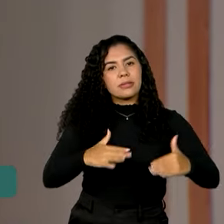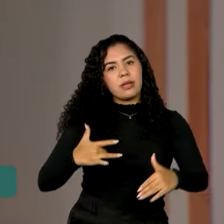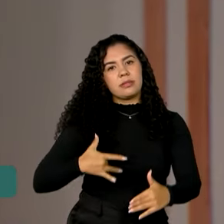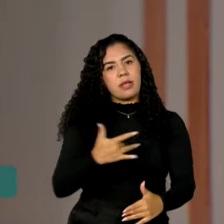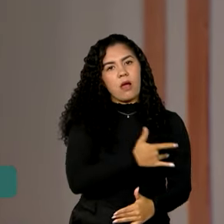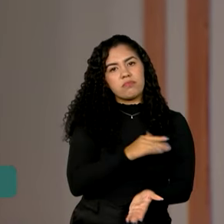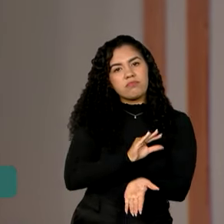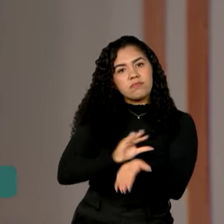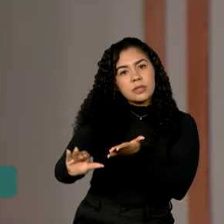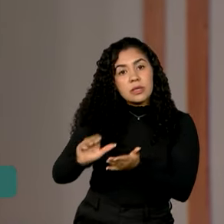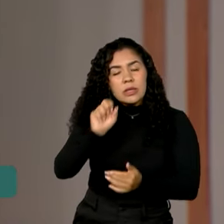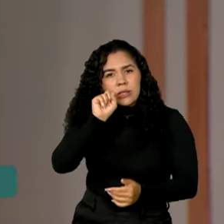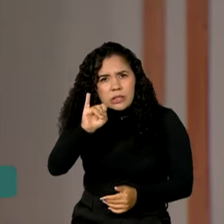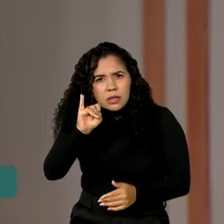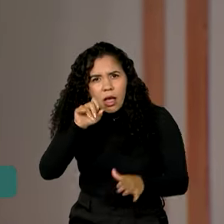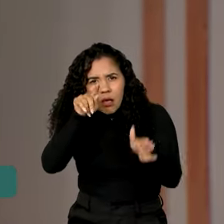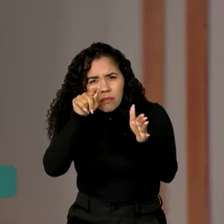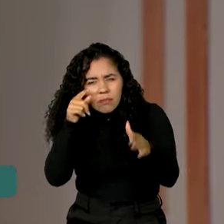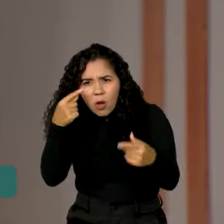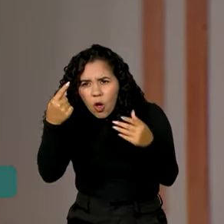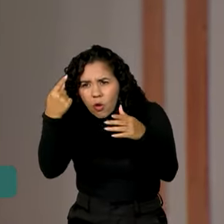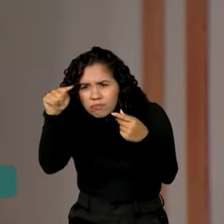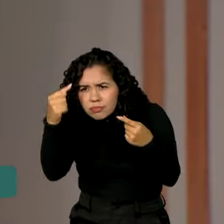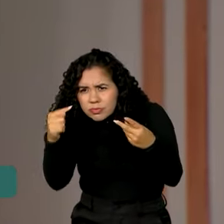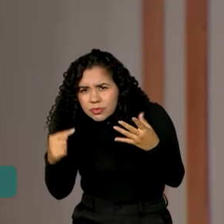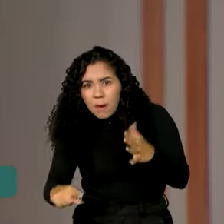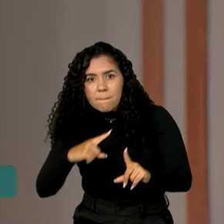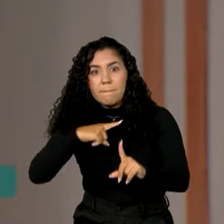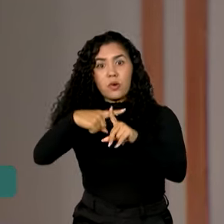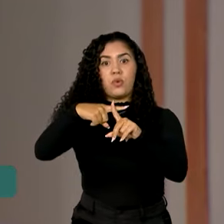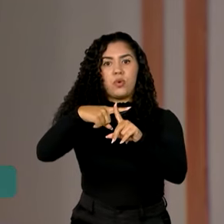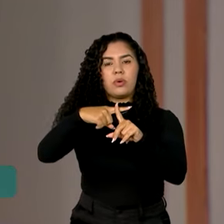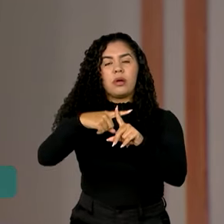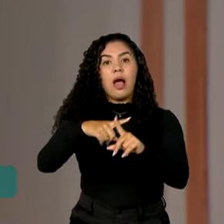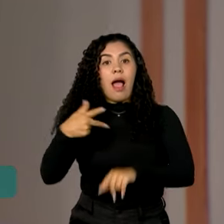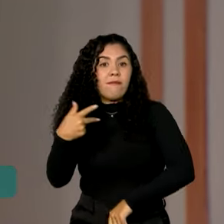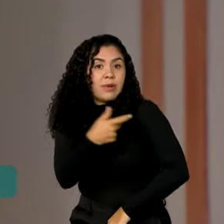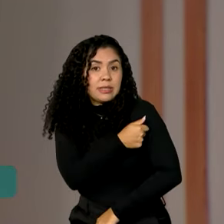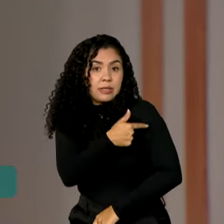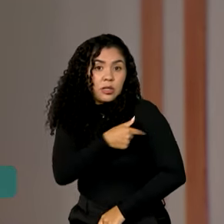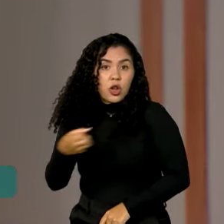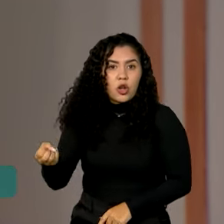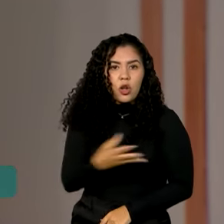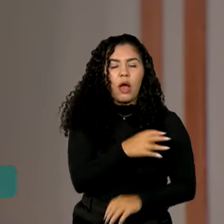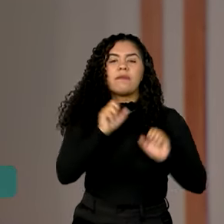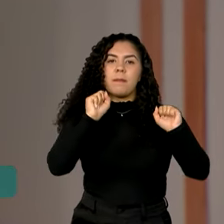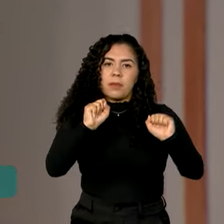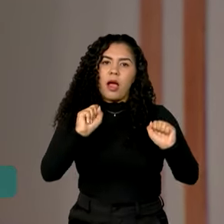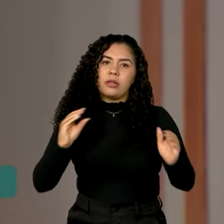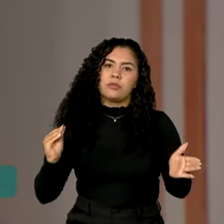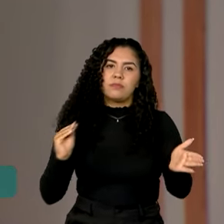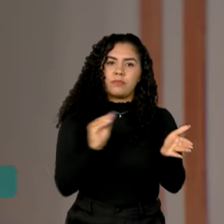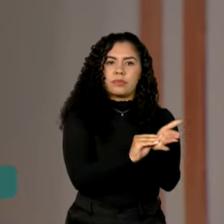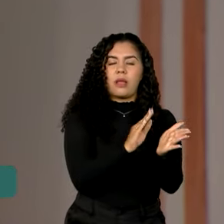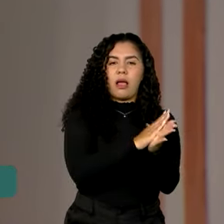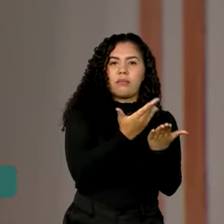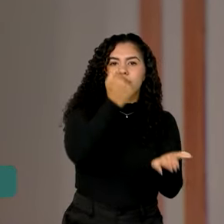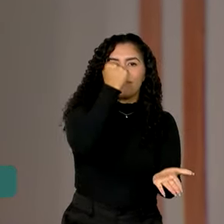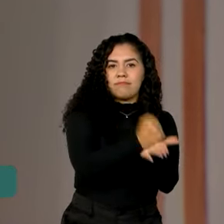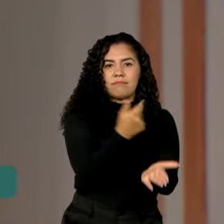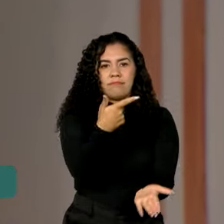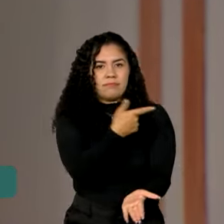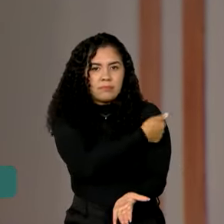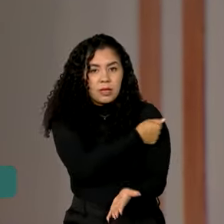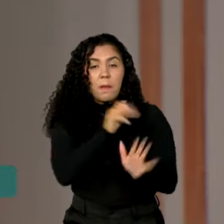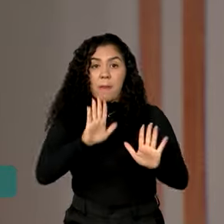resultado dos testes seja positivo, a nova vacina poderá entrar no calendário nacional de imunizações. Segundo o